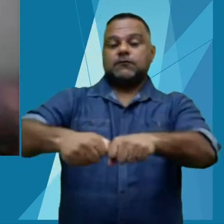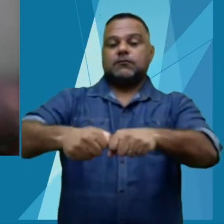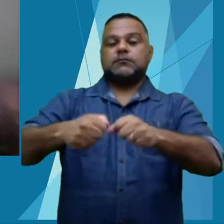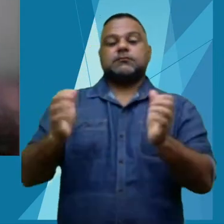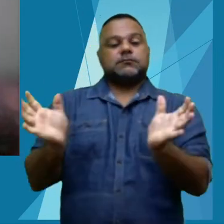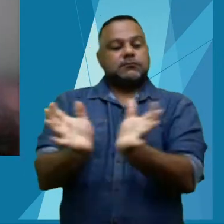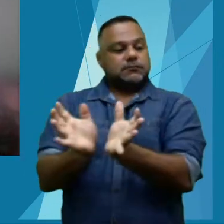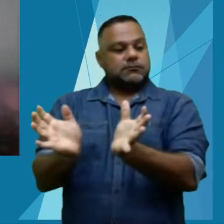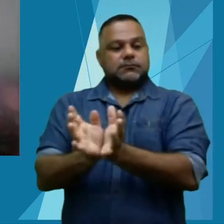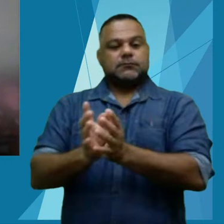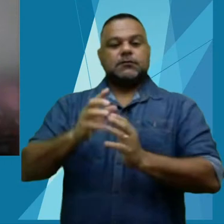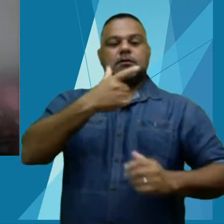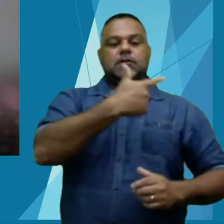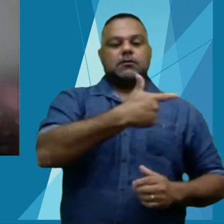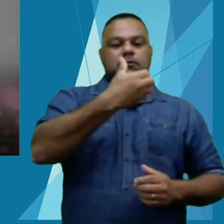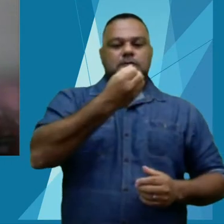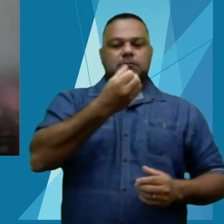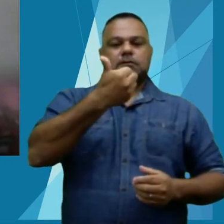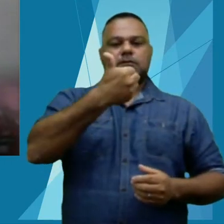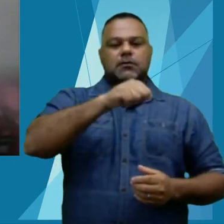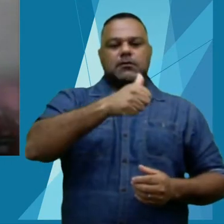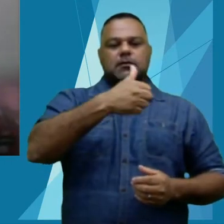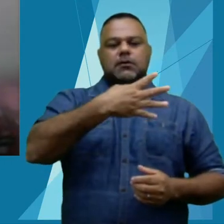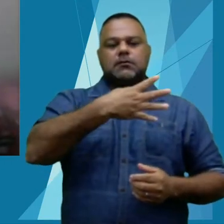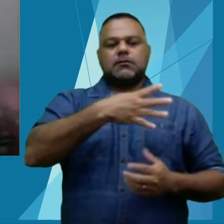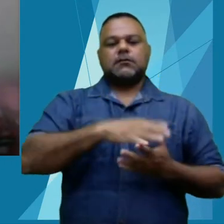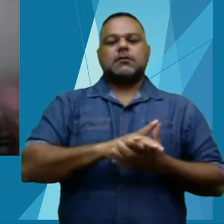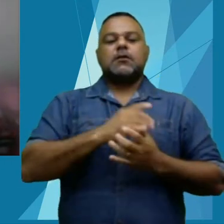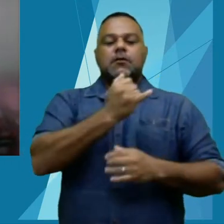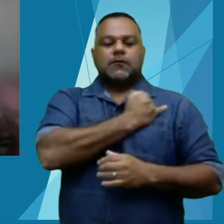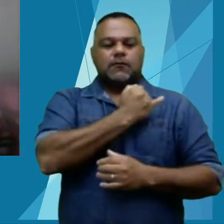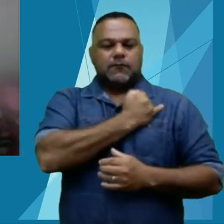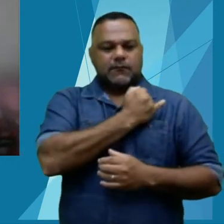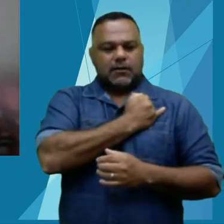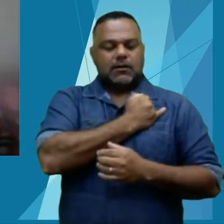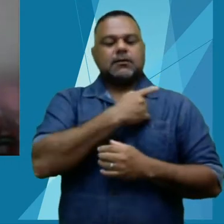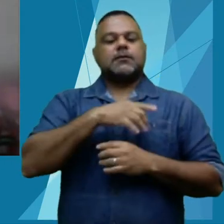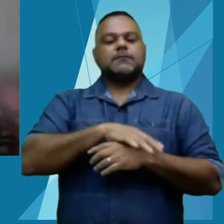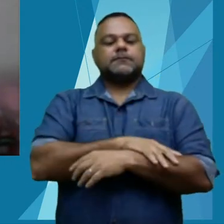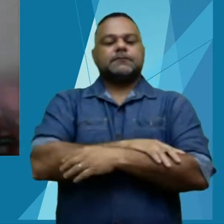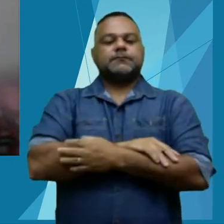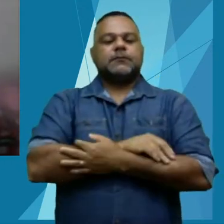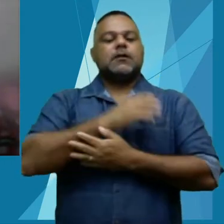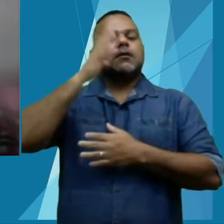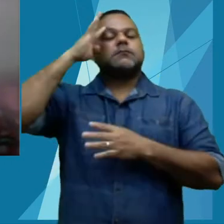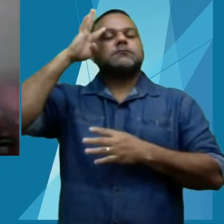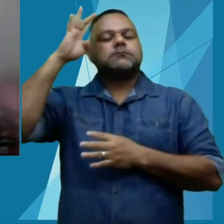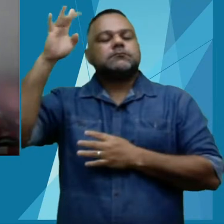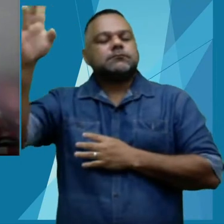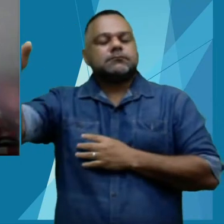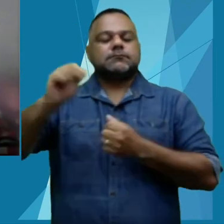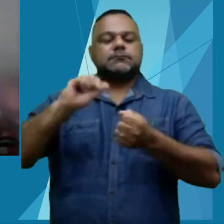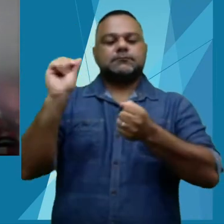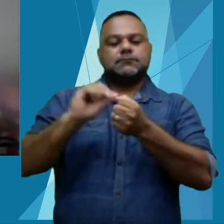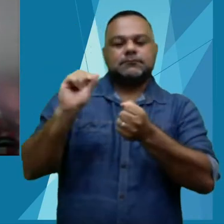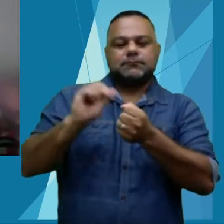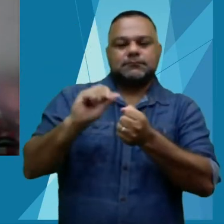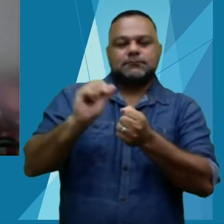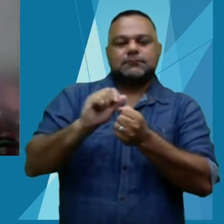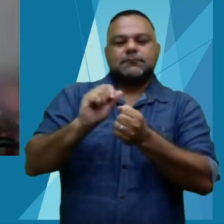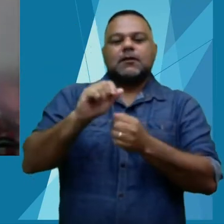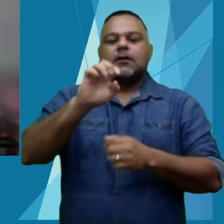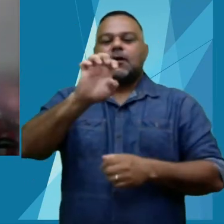Desde 2014, enquanto IFAC gestão, sonhamos com a criação de uma